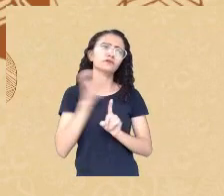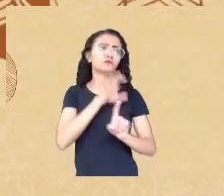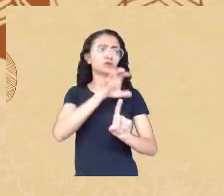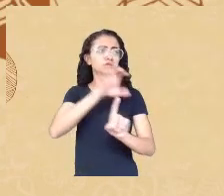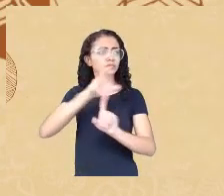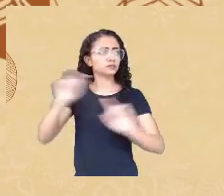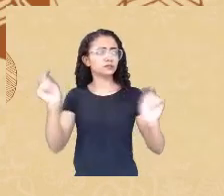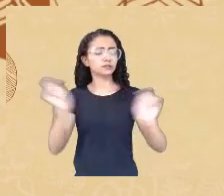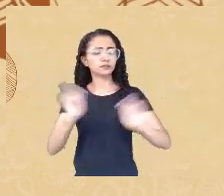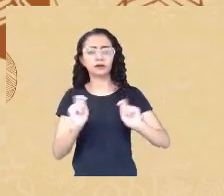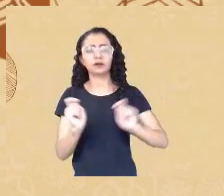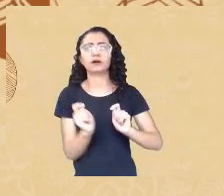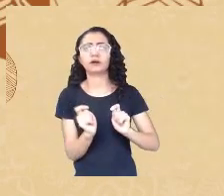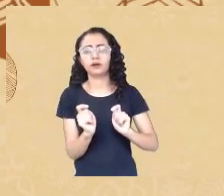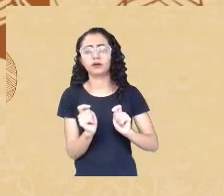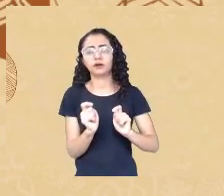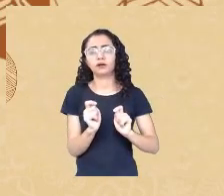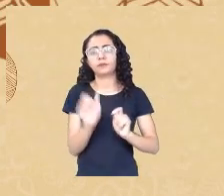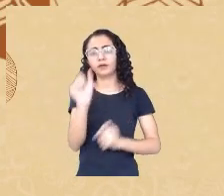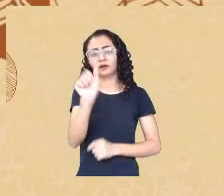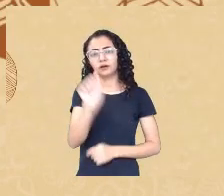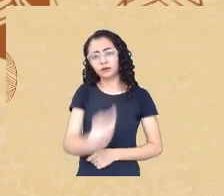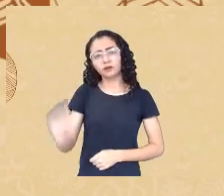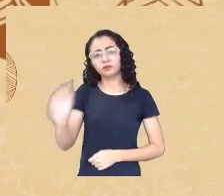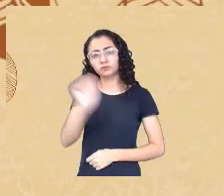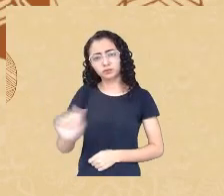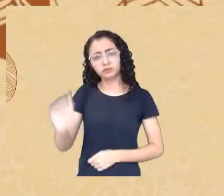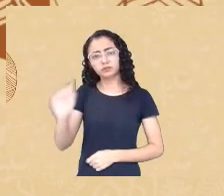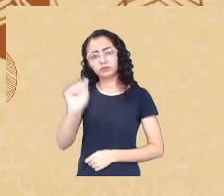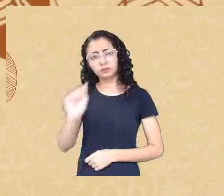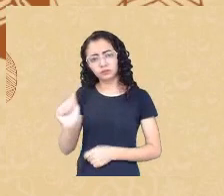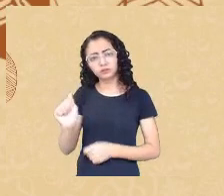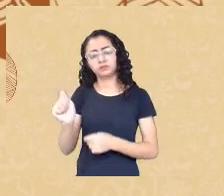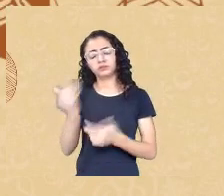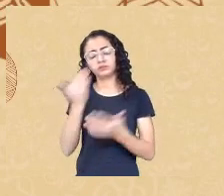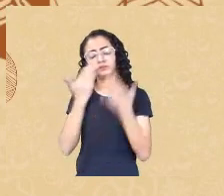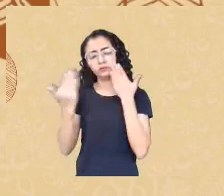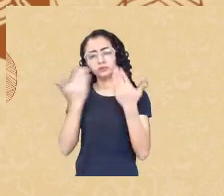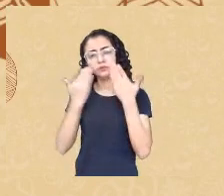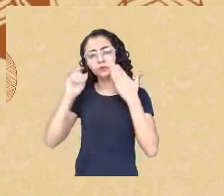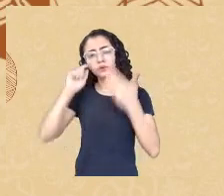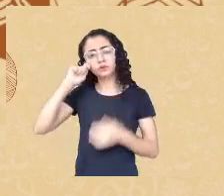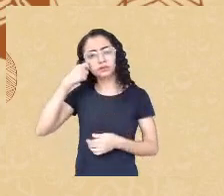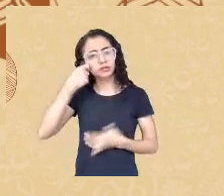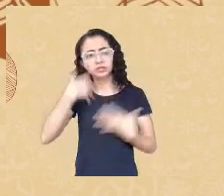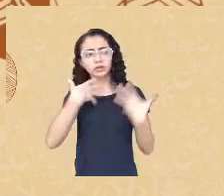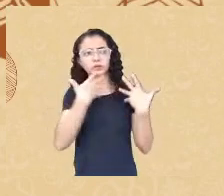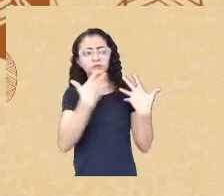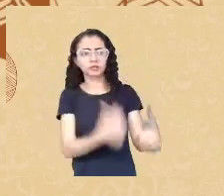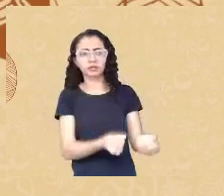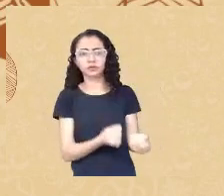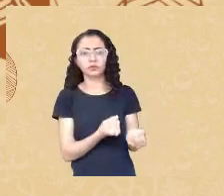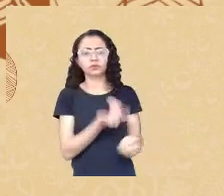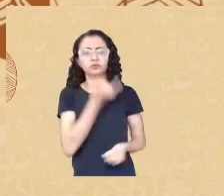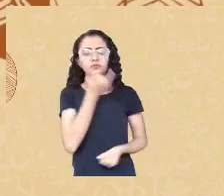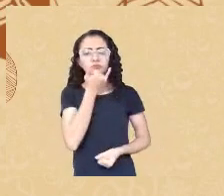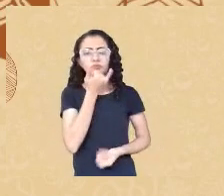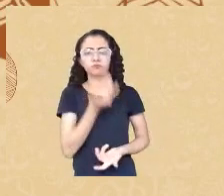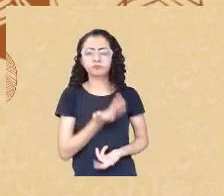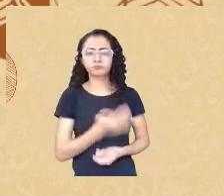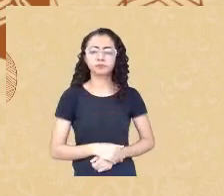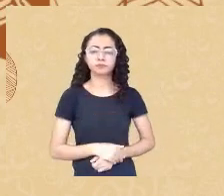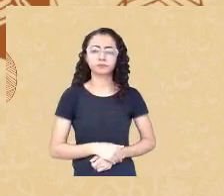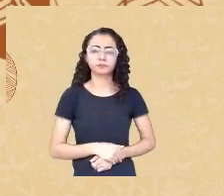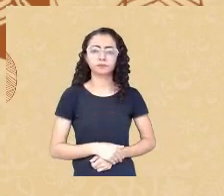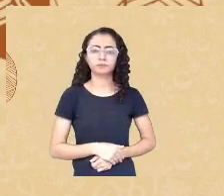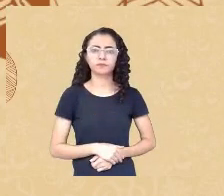associação de psicólogos e psicólogas negras não aceitar esse pedido de desculpas a outra coisa eu queria